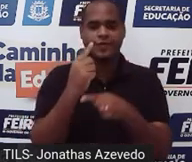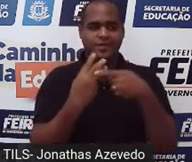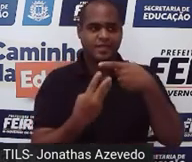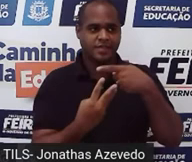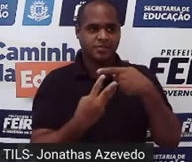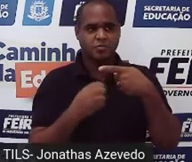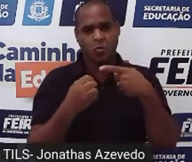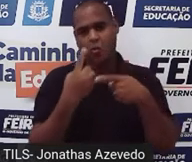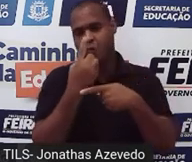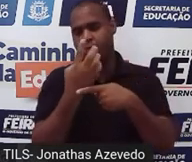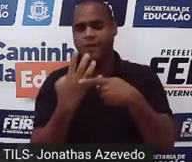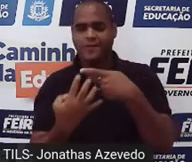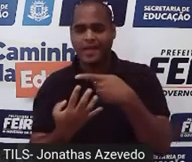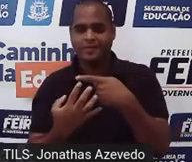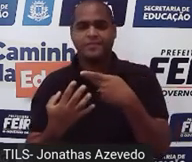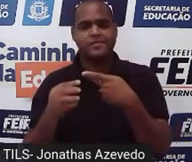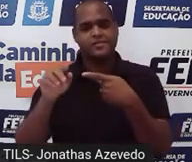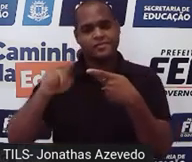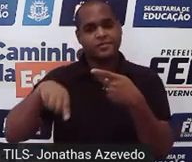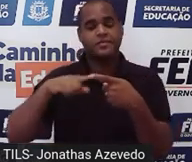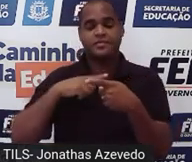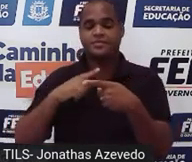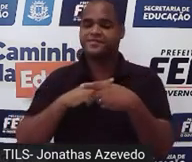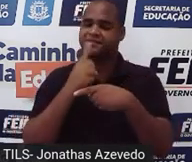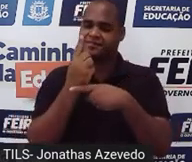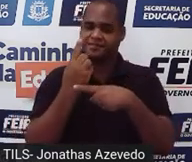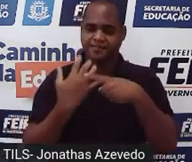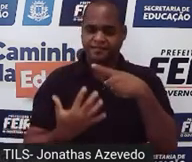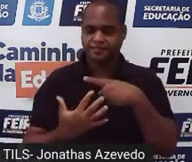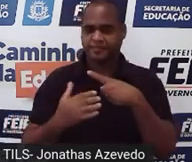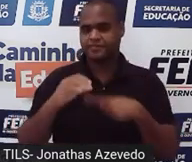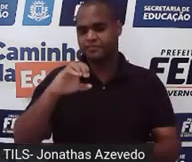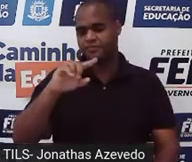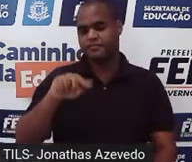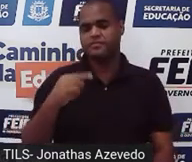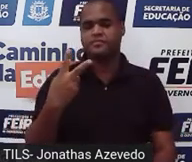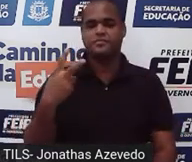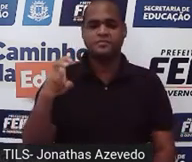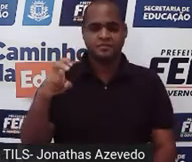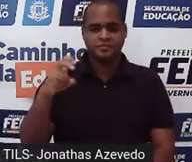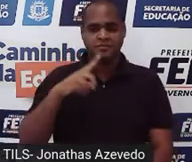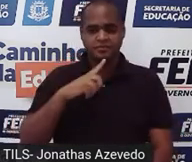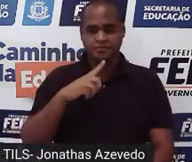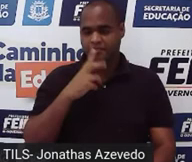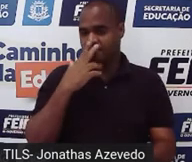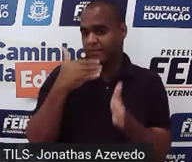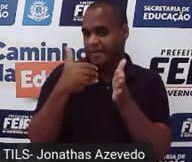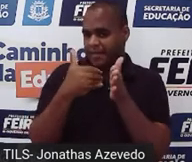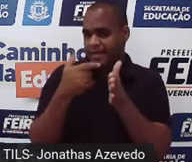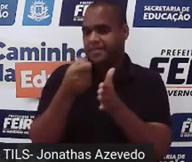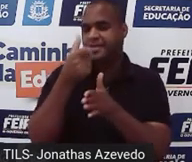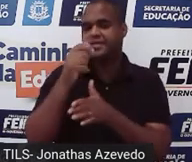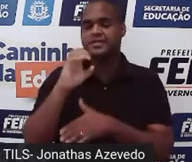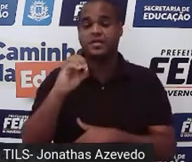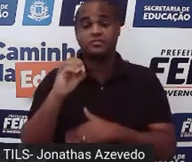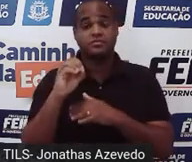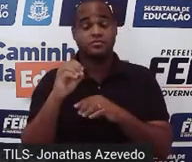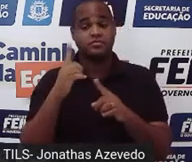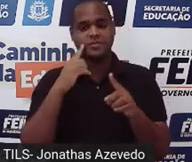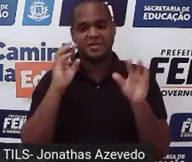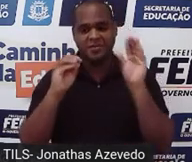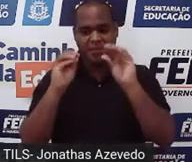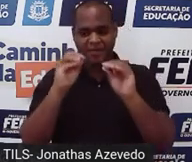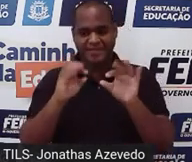quarto vai estar na frente do 1 terço, porque 1 quarto é 0,25, tá mais próximo do 0. Então, gente vai colocando ali,